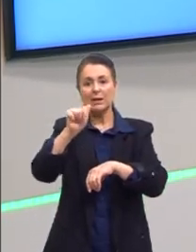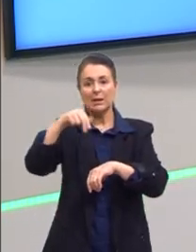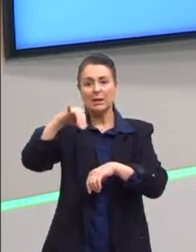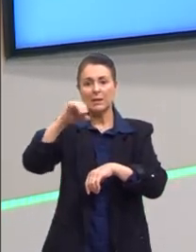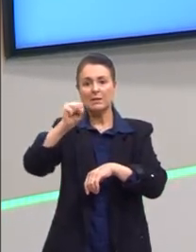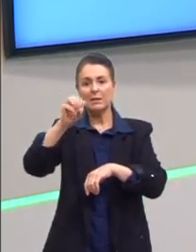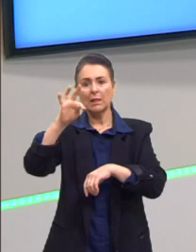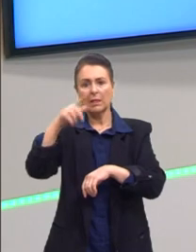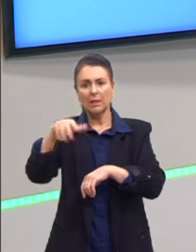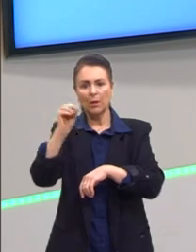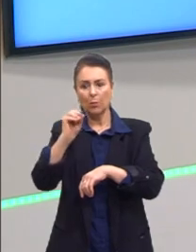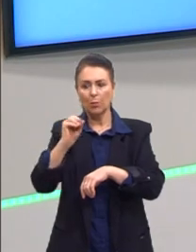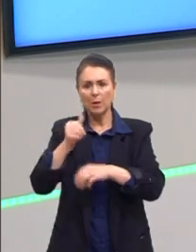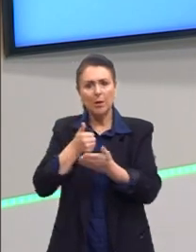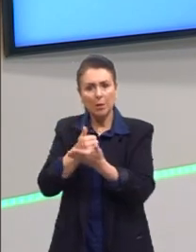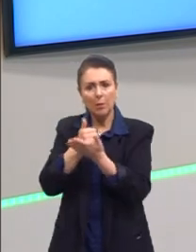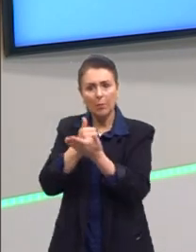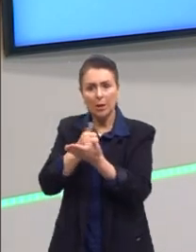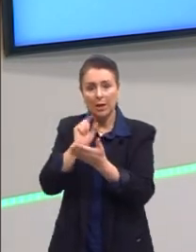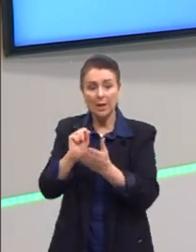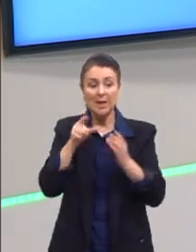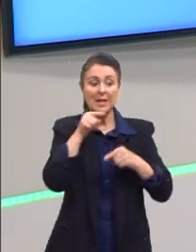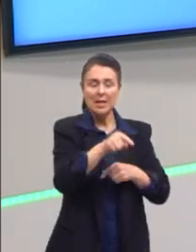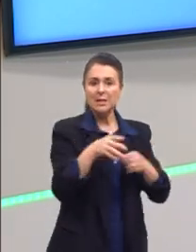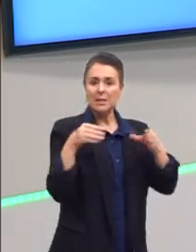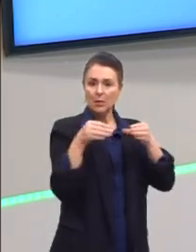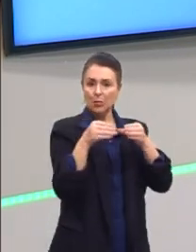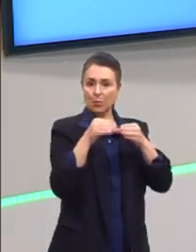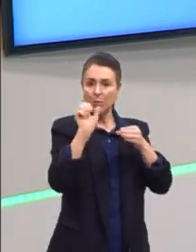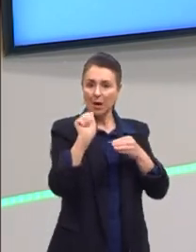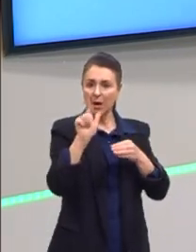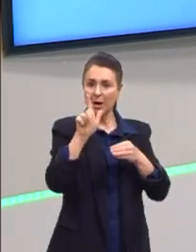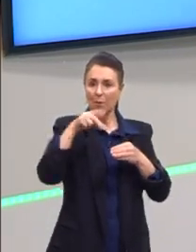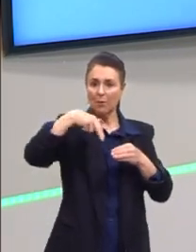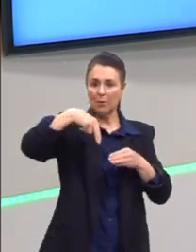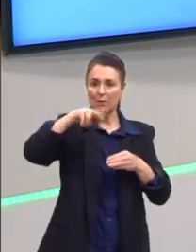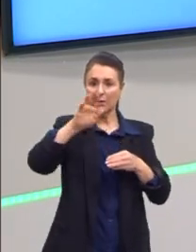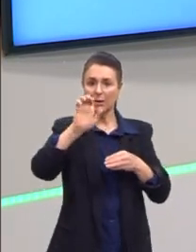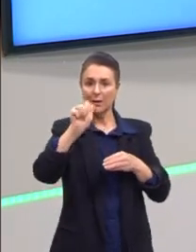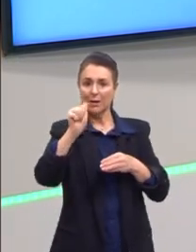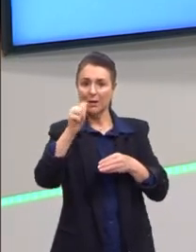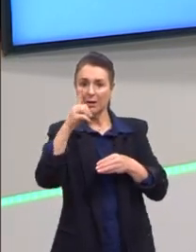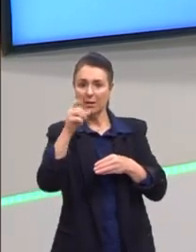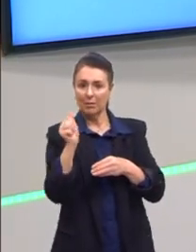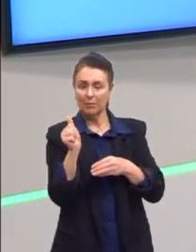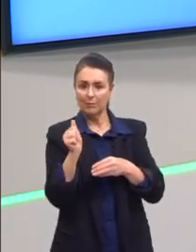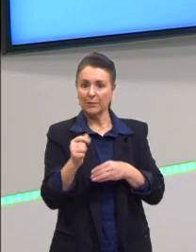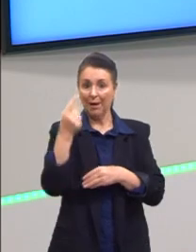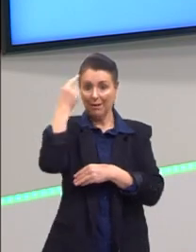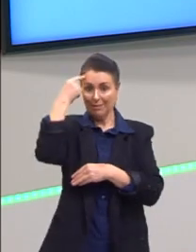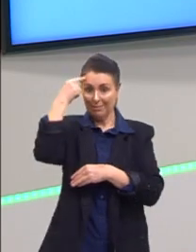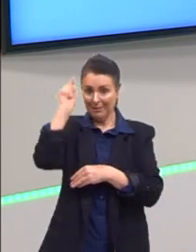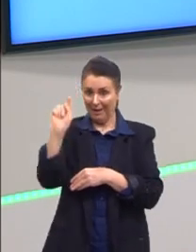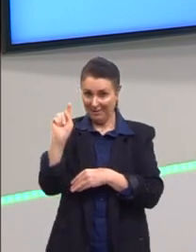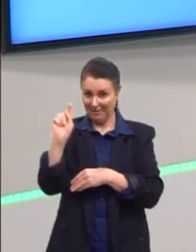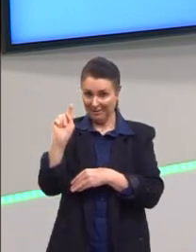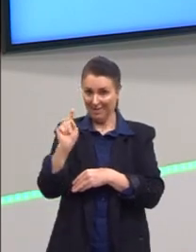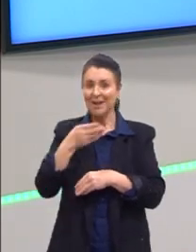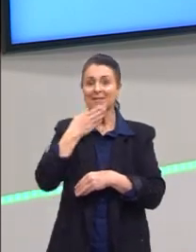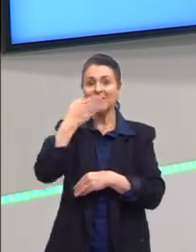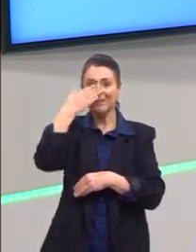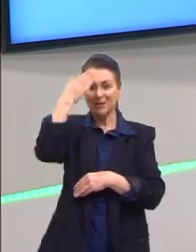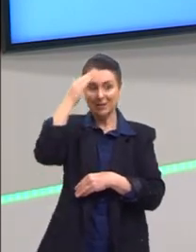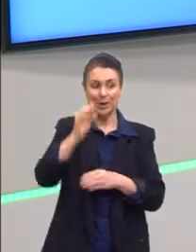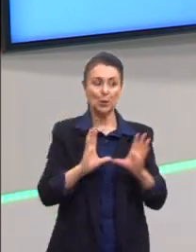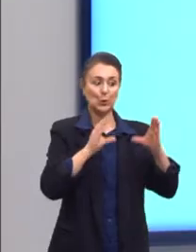Então, Al-Qaeda depois se torna um problema para os Estados Unidos. A ideia do Estado Islâmico, que é sunita, ele não é chiita,